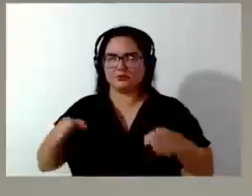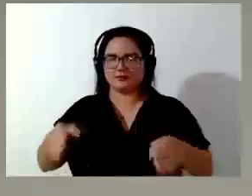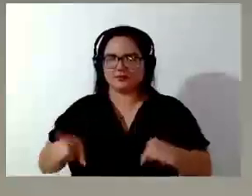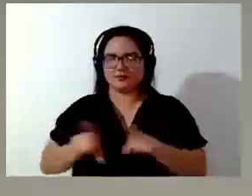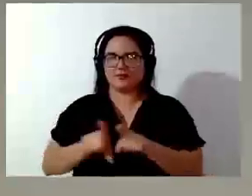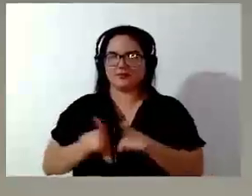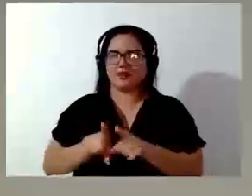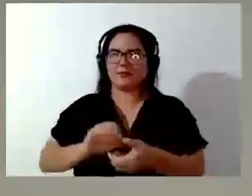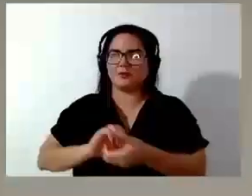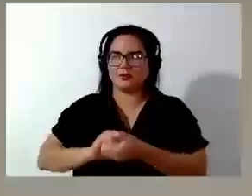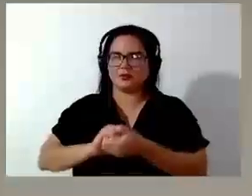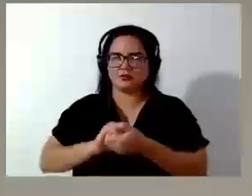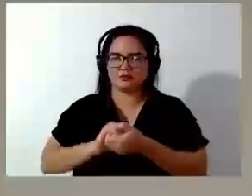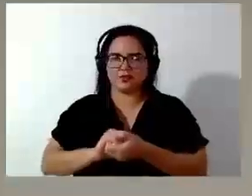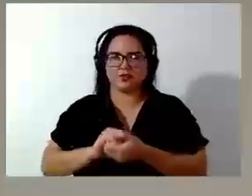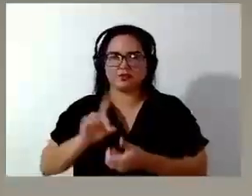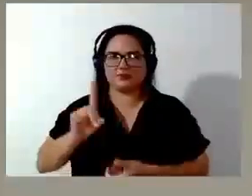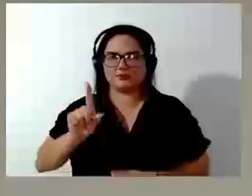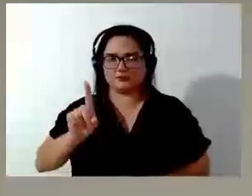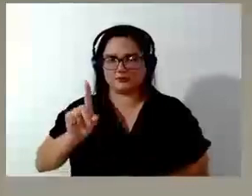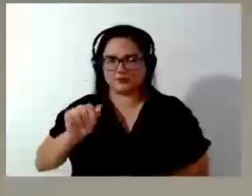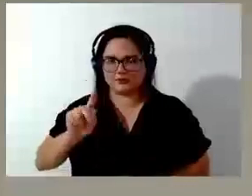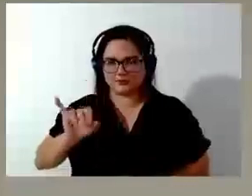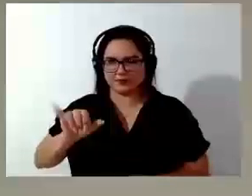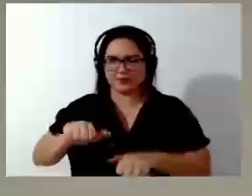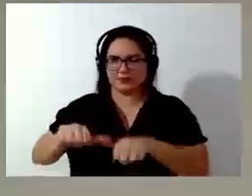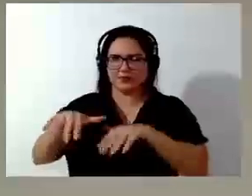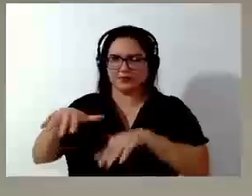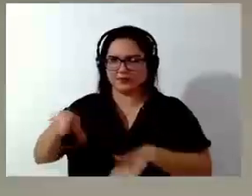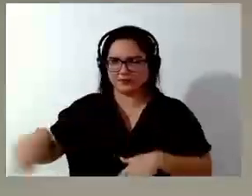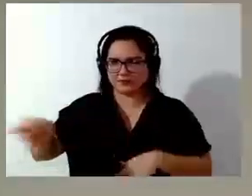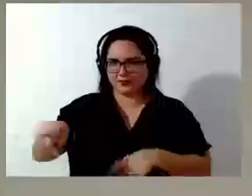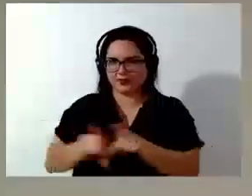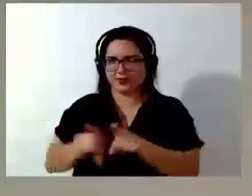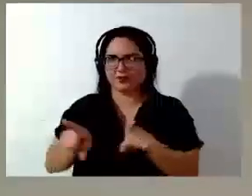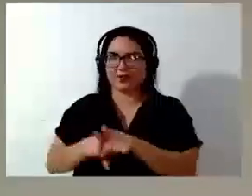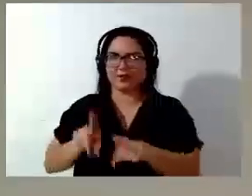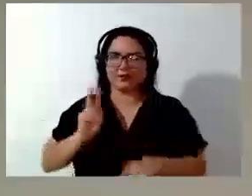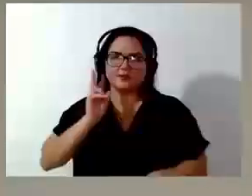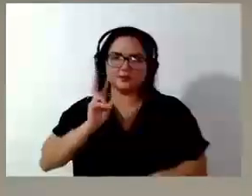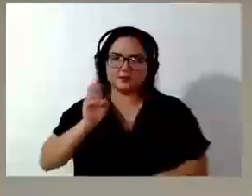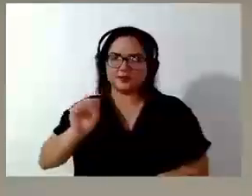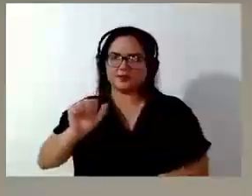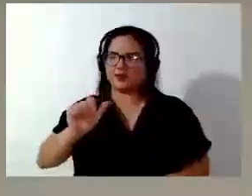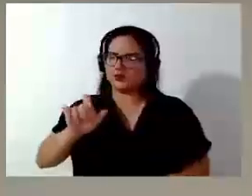secretário do Esporte, Davi, cumprimento os demais da plateia, e os nossos veigadores e a veigadora Salete.